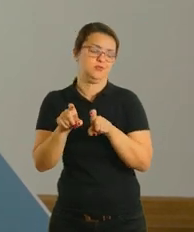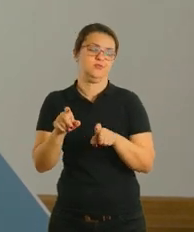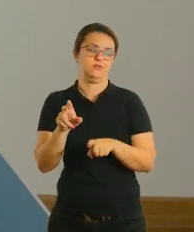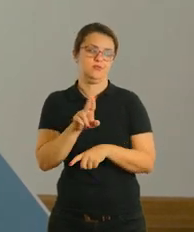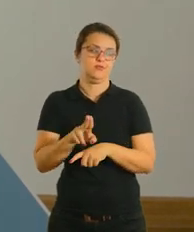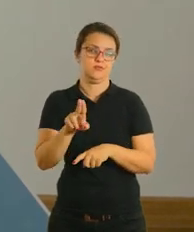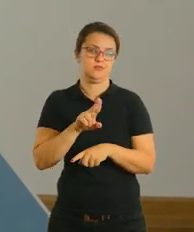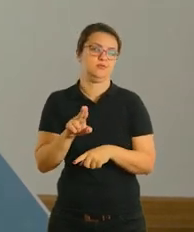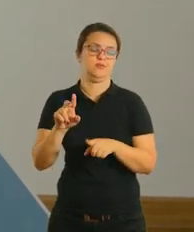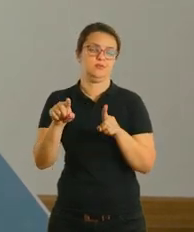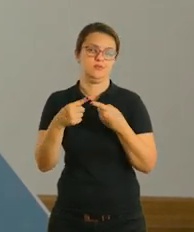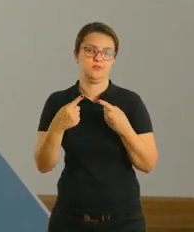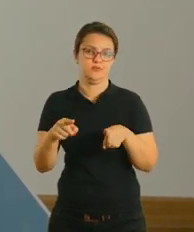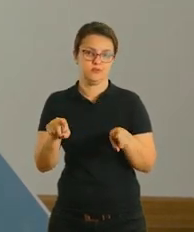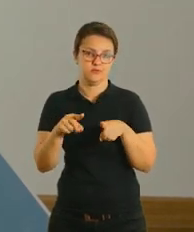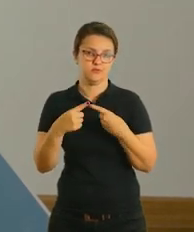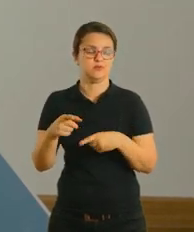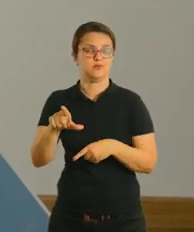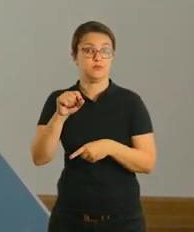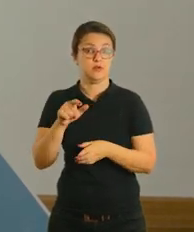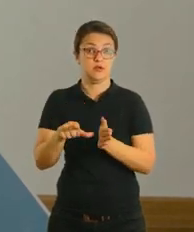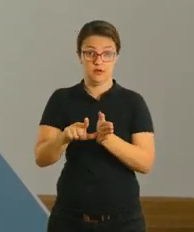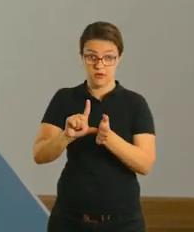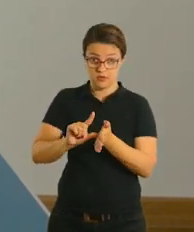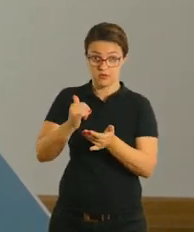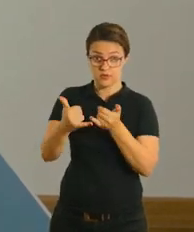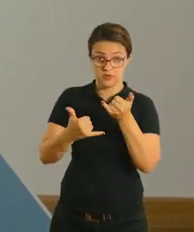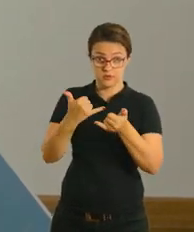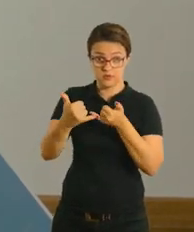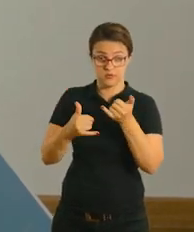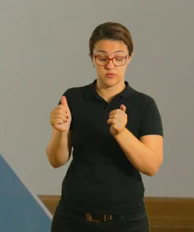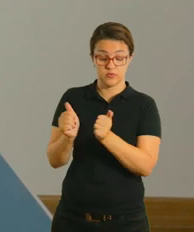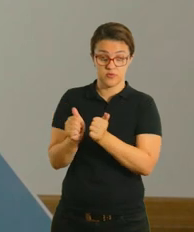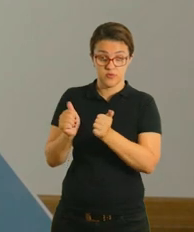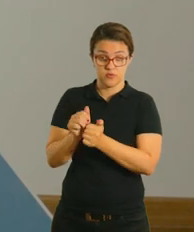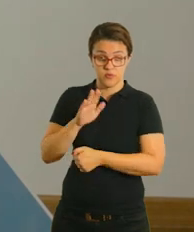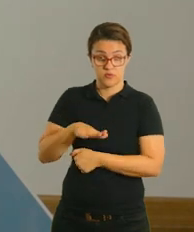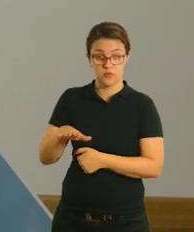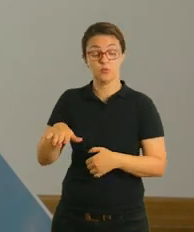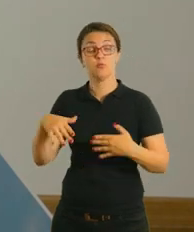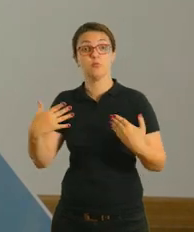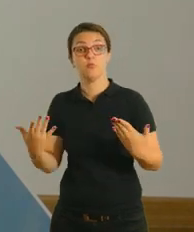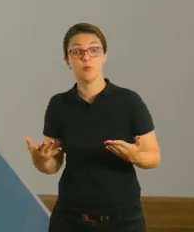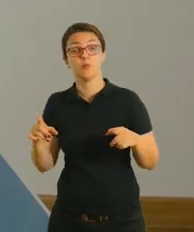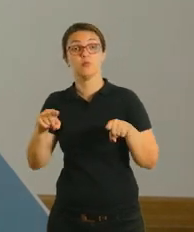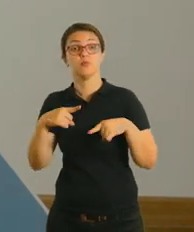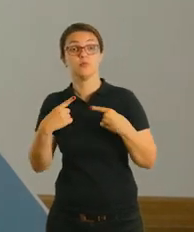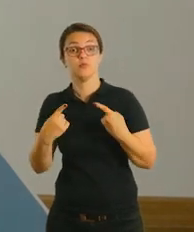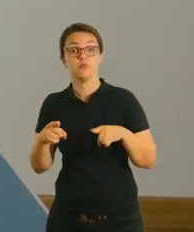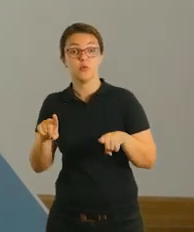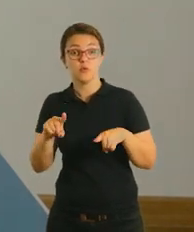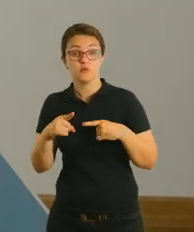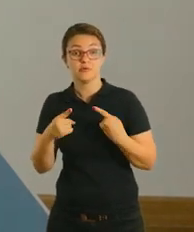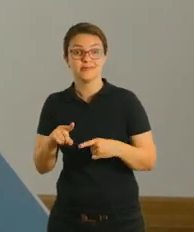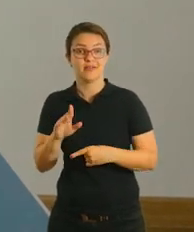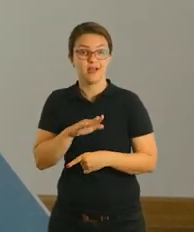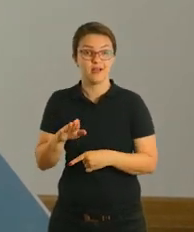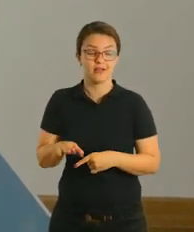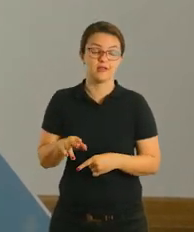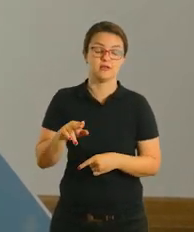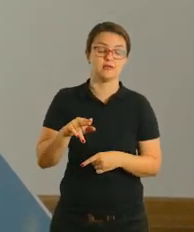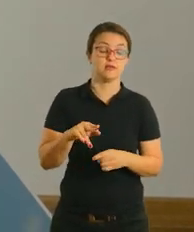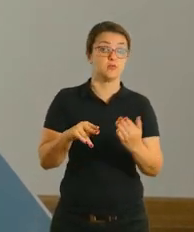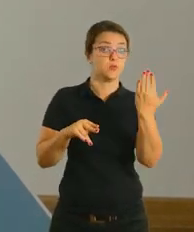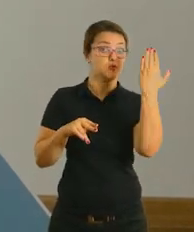escolher qual recurso você vai utilizar, ok? Antes de começar a brincadeira, junto com a criança, defina qual música que ela vai dançar